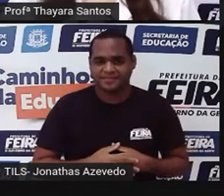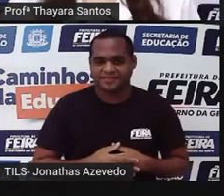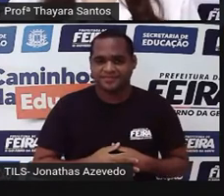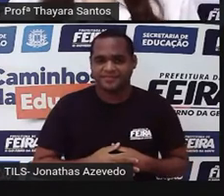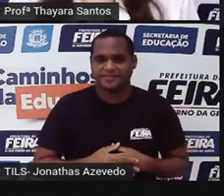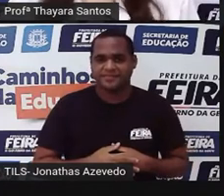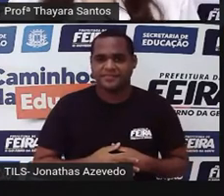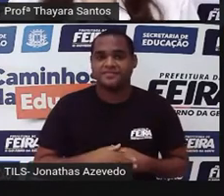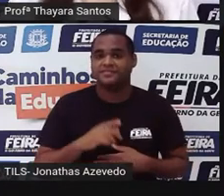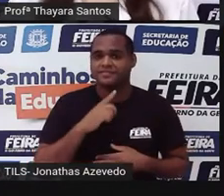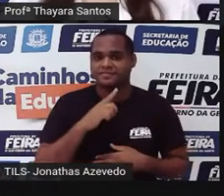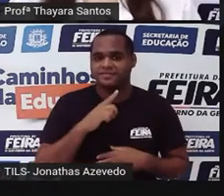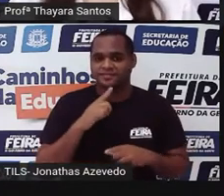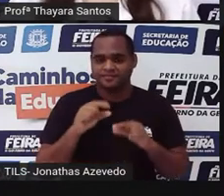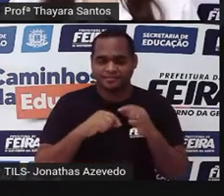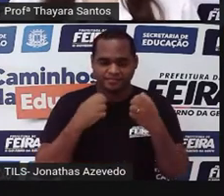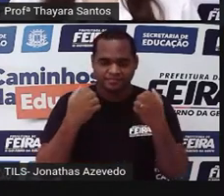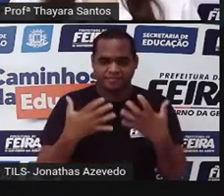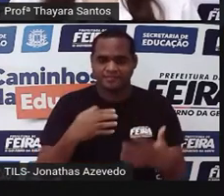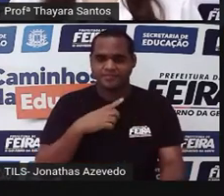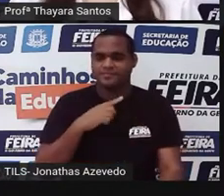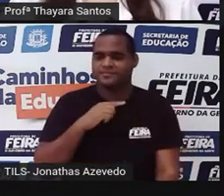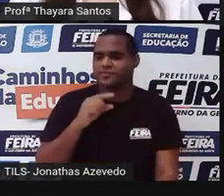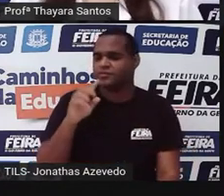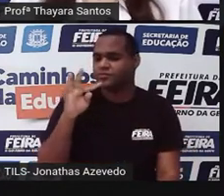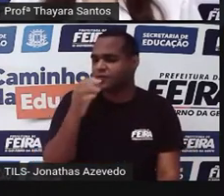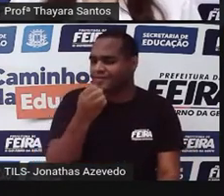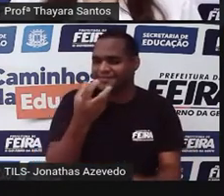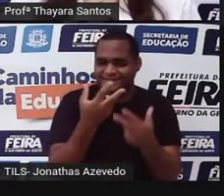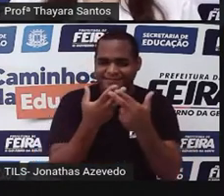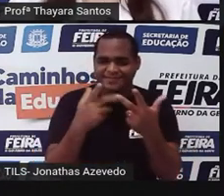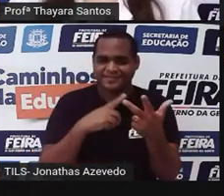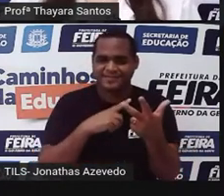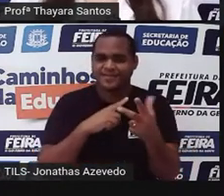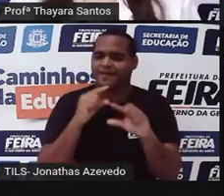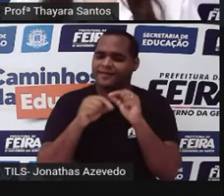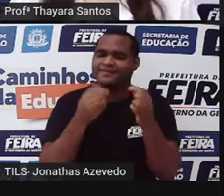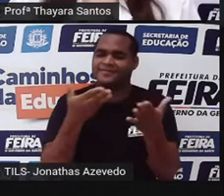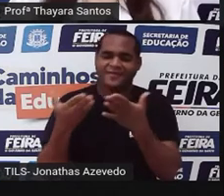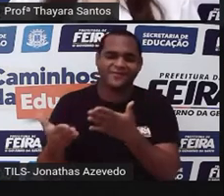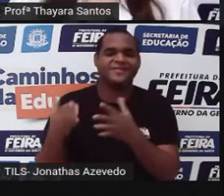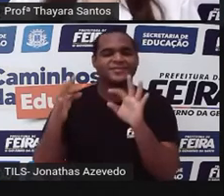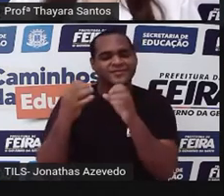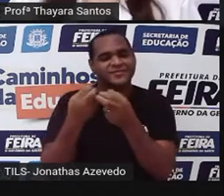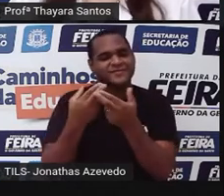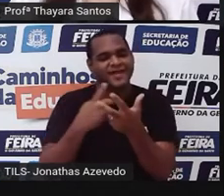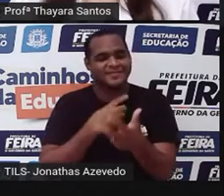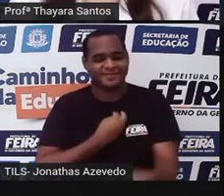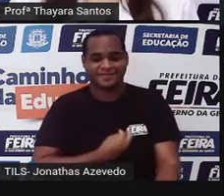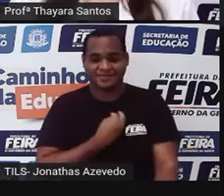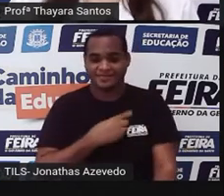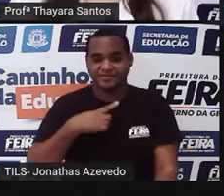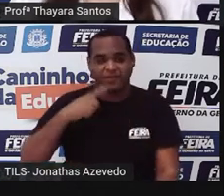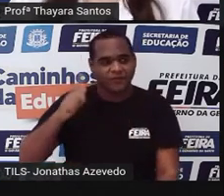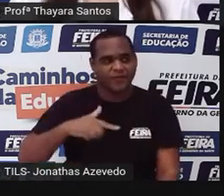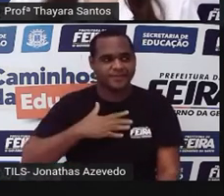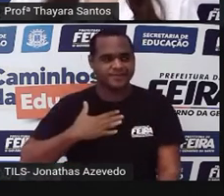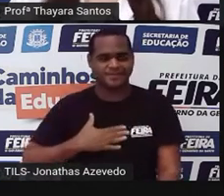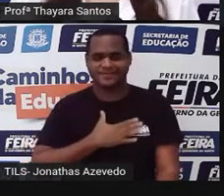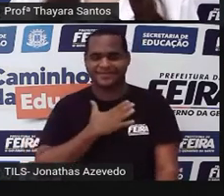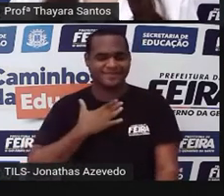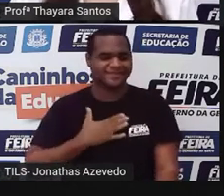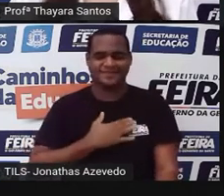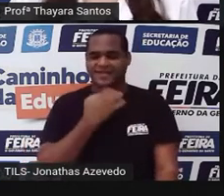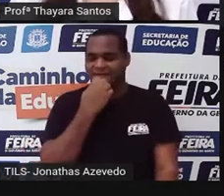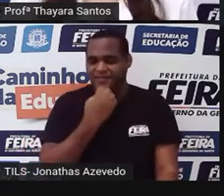Antes de tudo, sejam todos vocês que estão aí do outro lado muito bem-vindos de novo para a nossa aula. um prazer enorme para a gente ter vocês aqui,